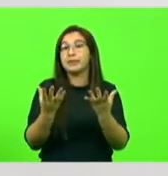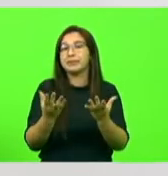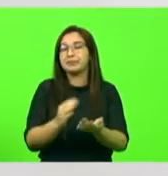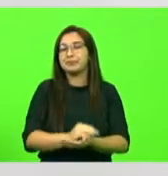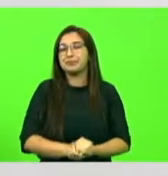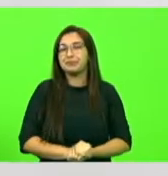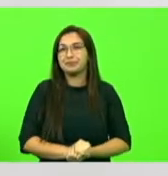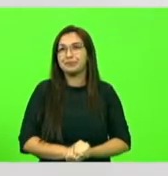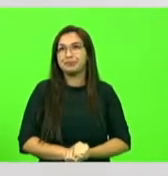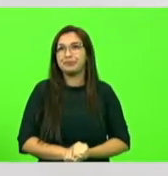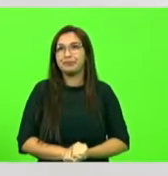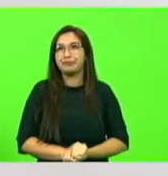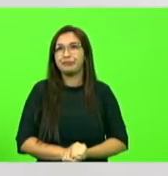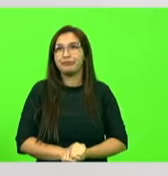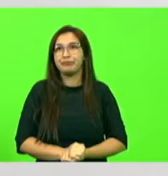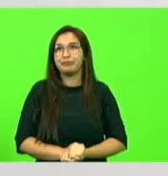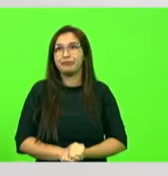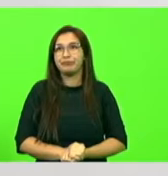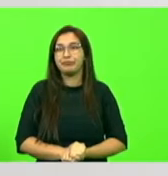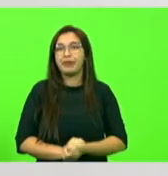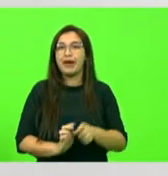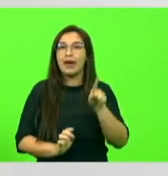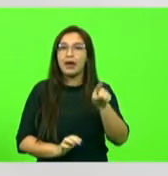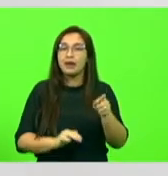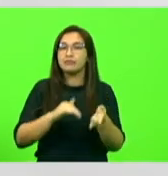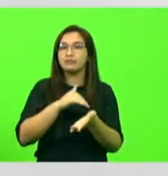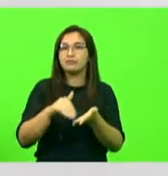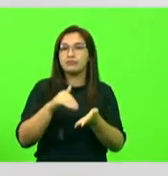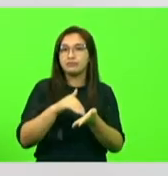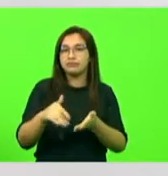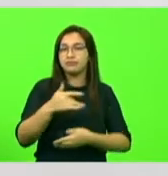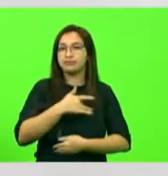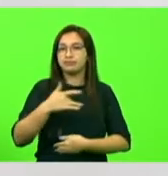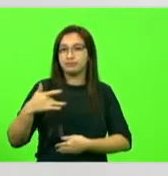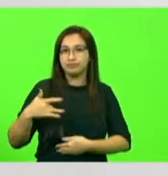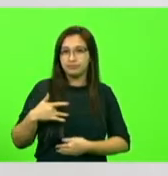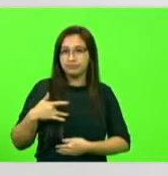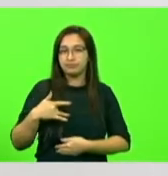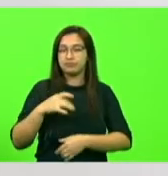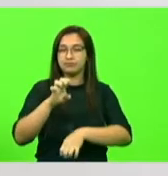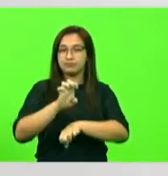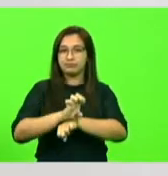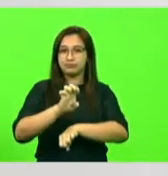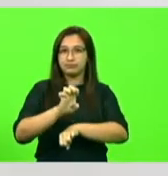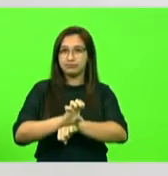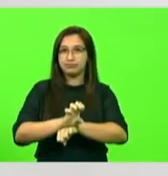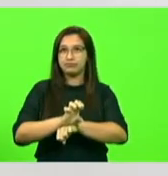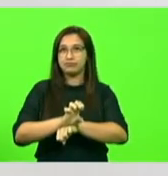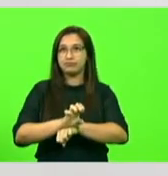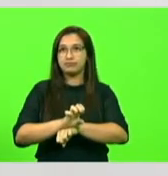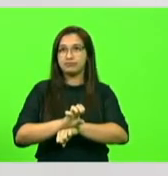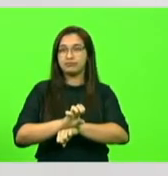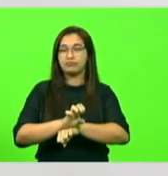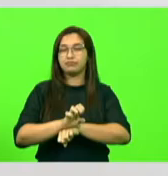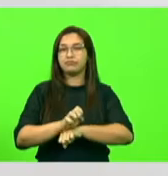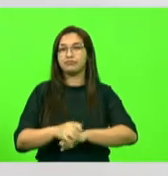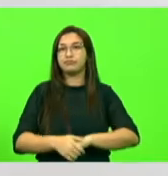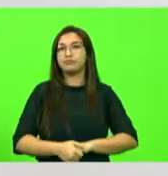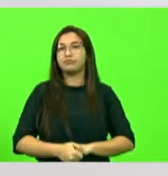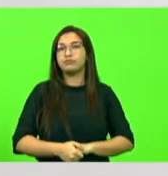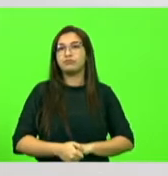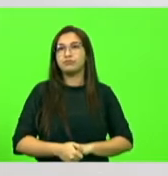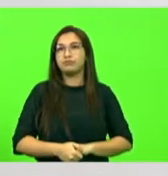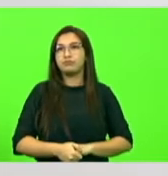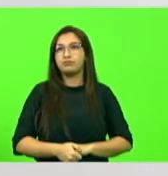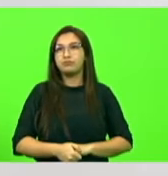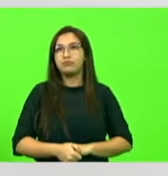para a Secretaria de Saúde do Estado, PIC 28 de nove de 2022, com relação